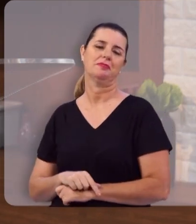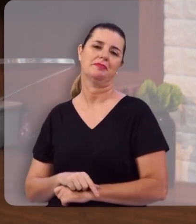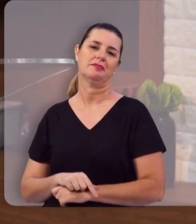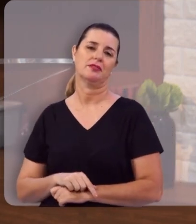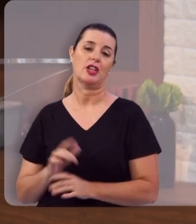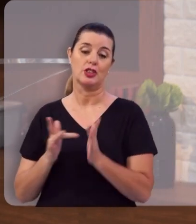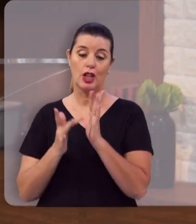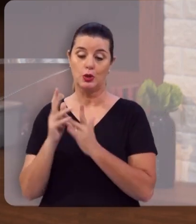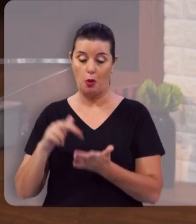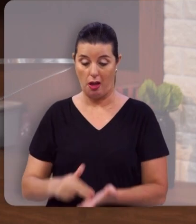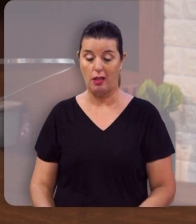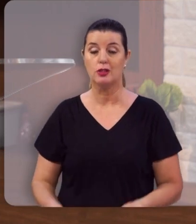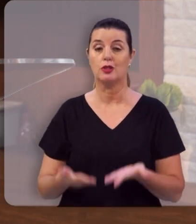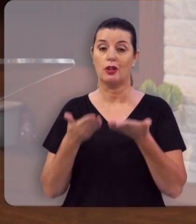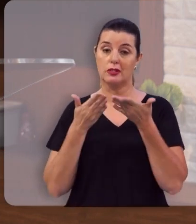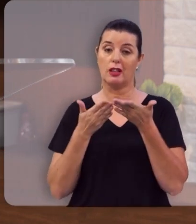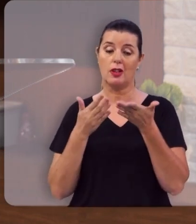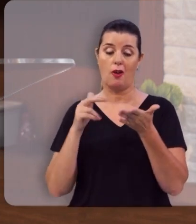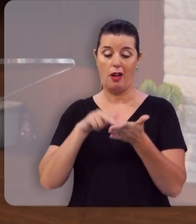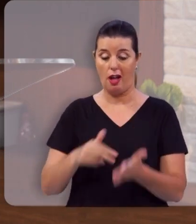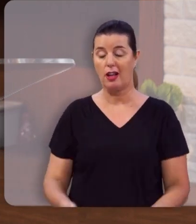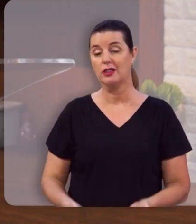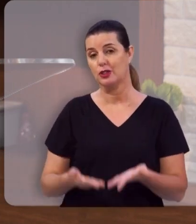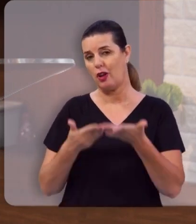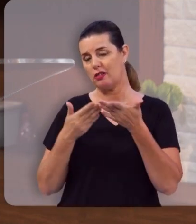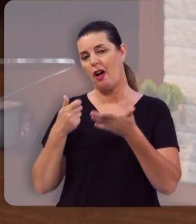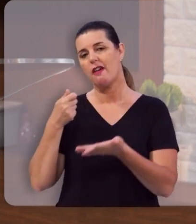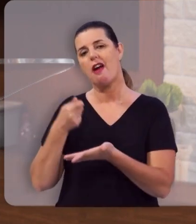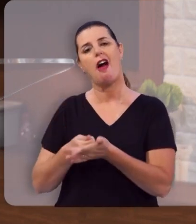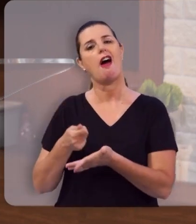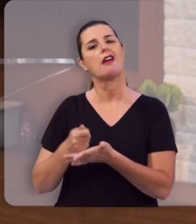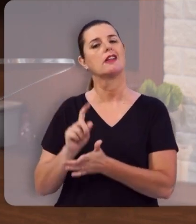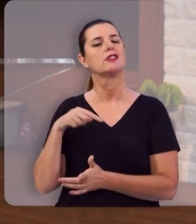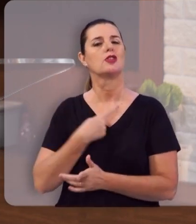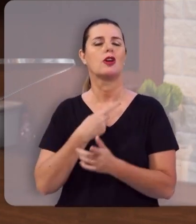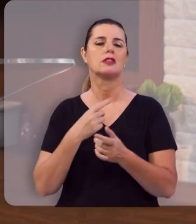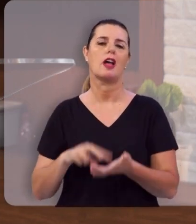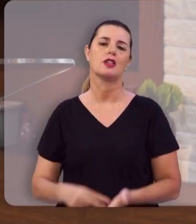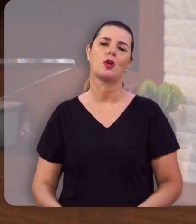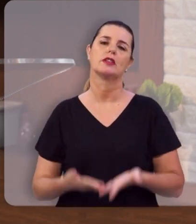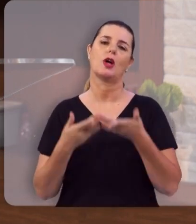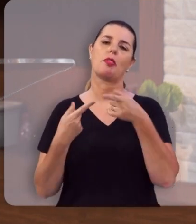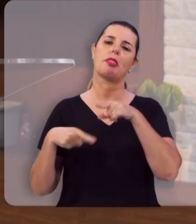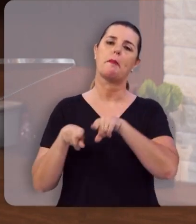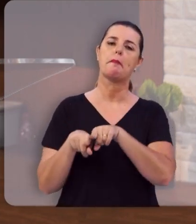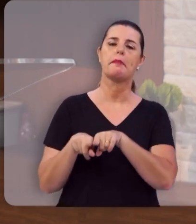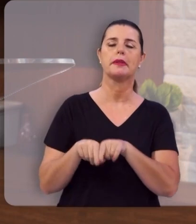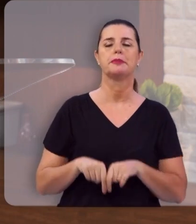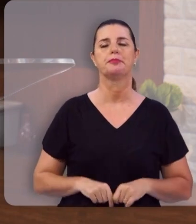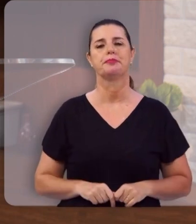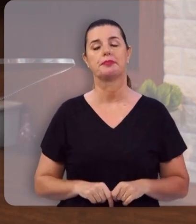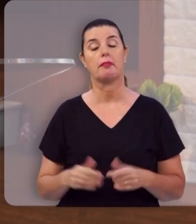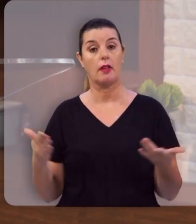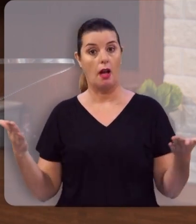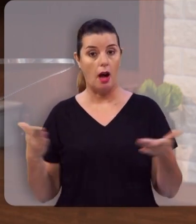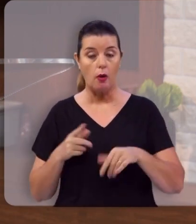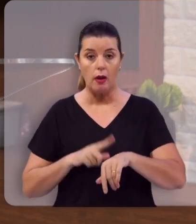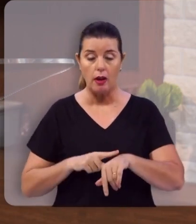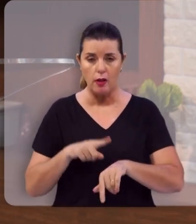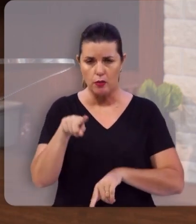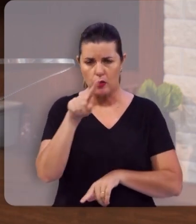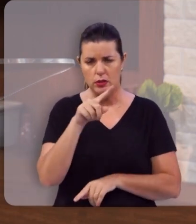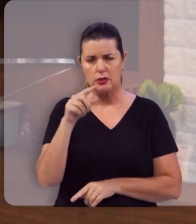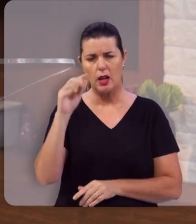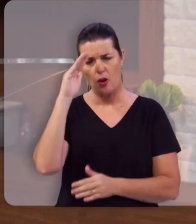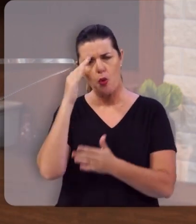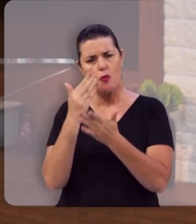Ele ressuscitou. E a ressurreição dEle é a garantia da nossa ressurreição. Agora mesmo, se você